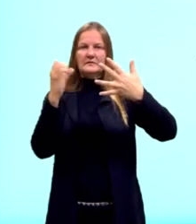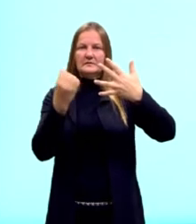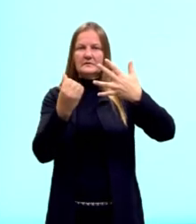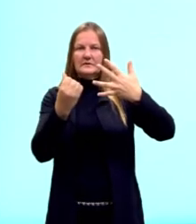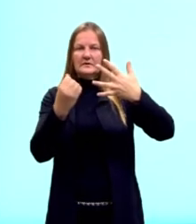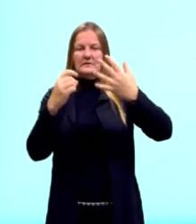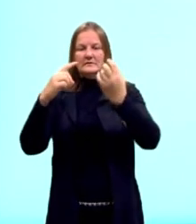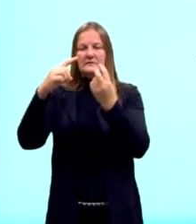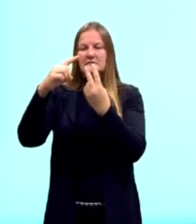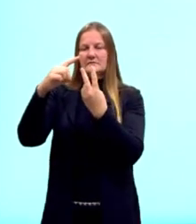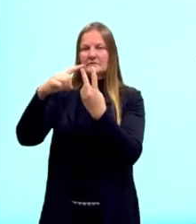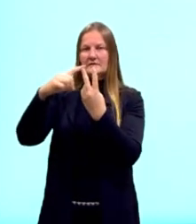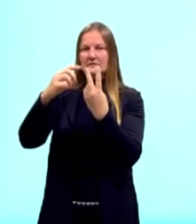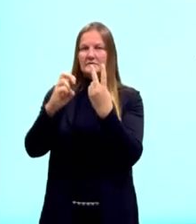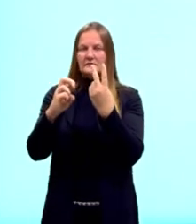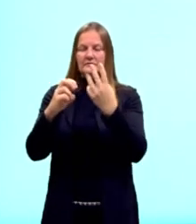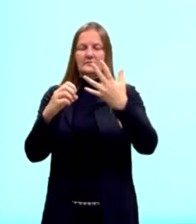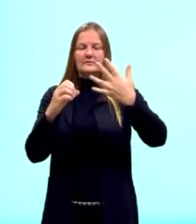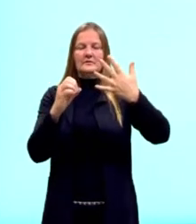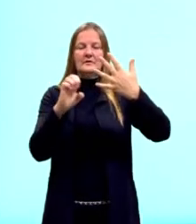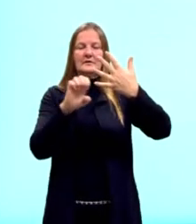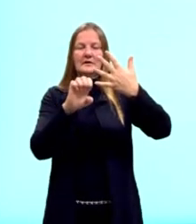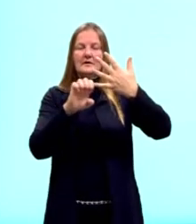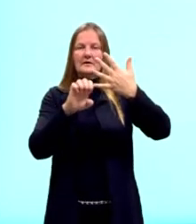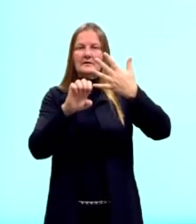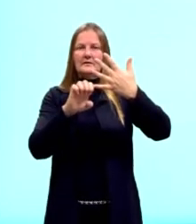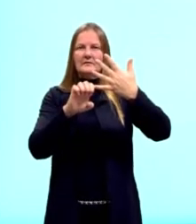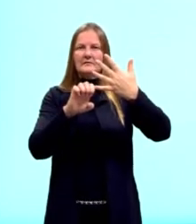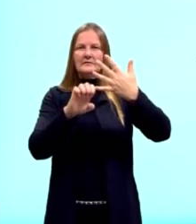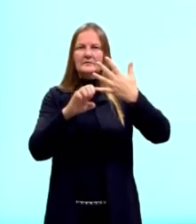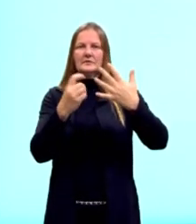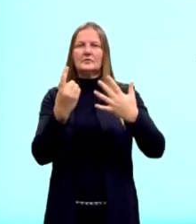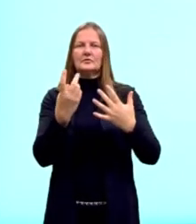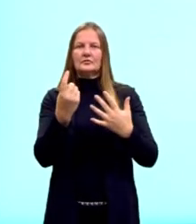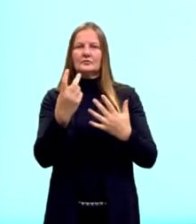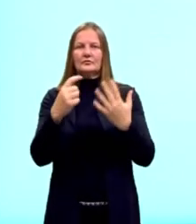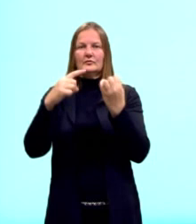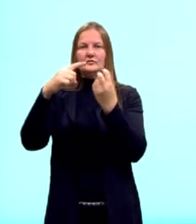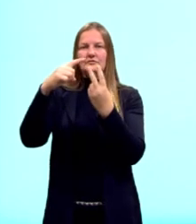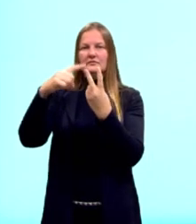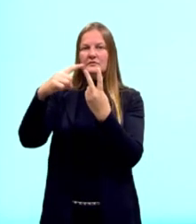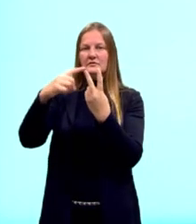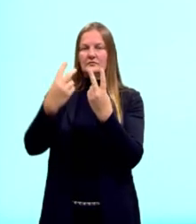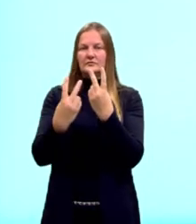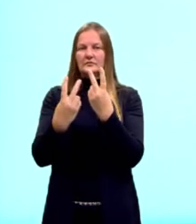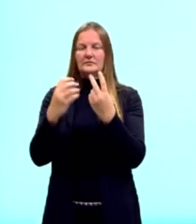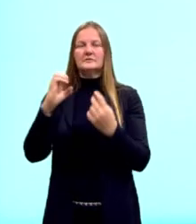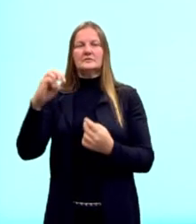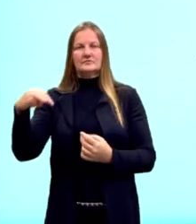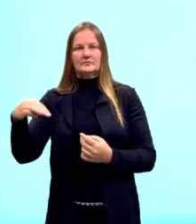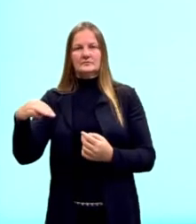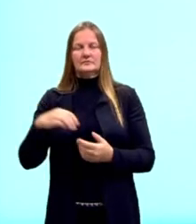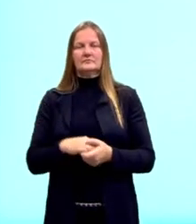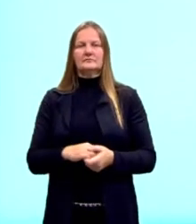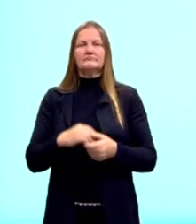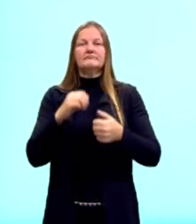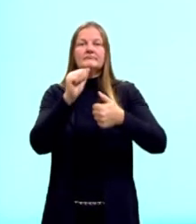raiz de 5 centímetros e, por fim, letra E, 12 raiz de 2 centímetros.